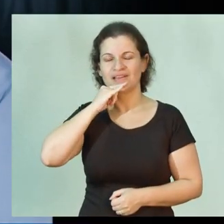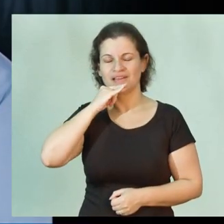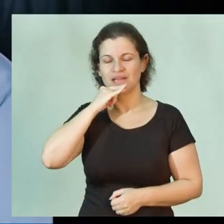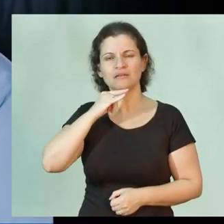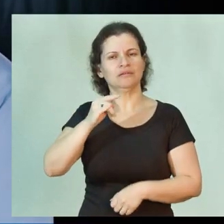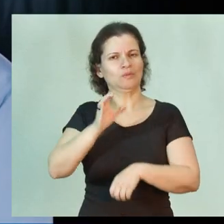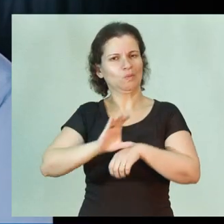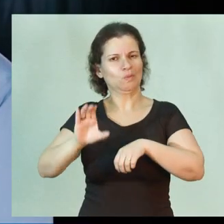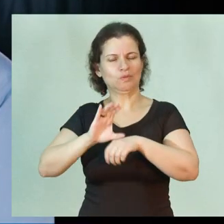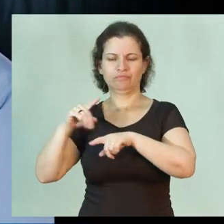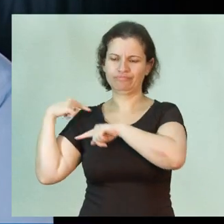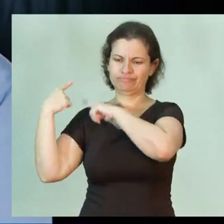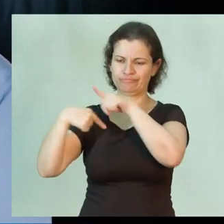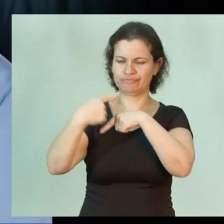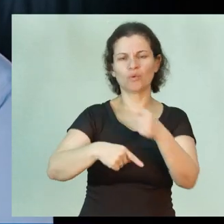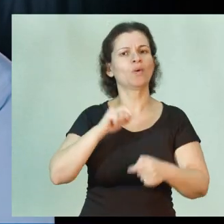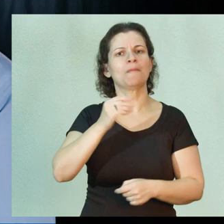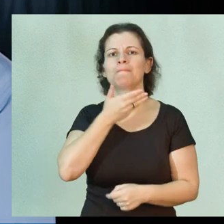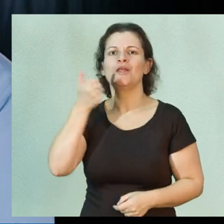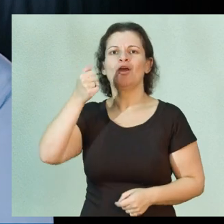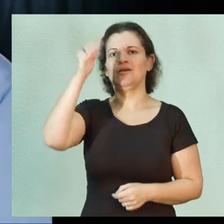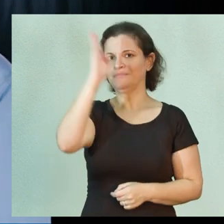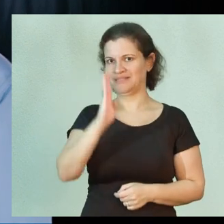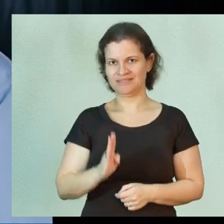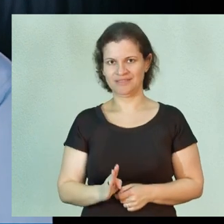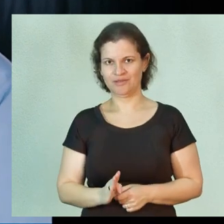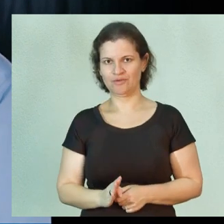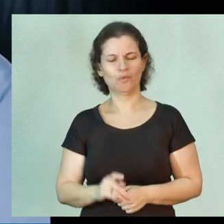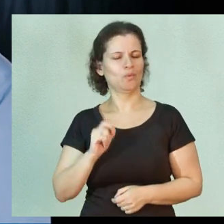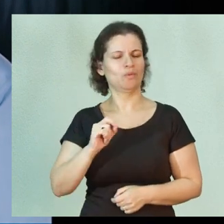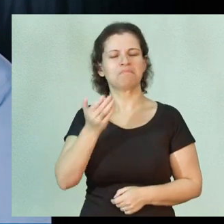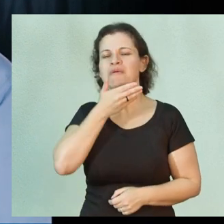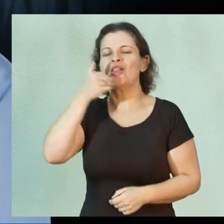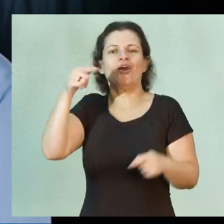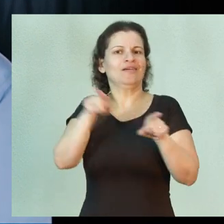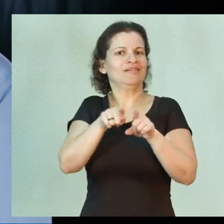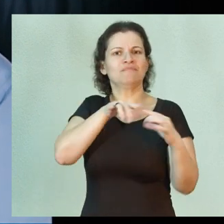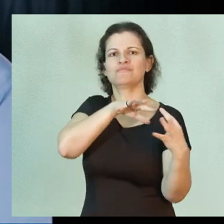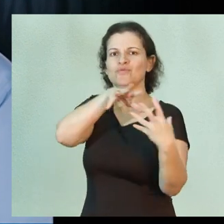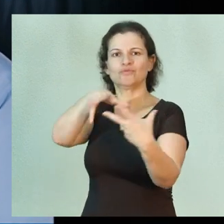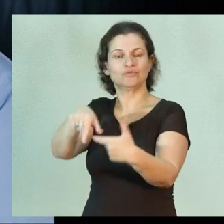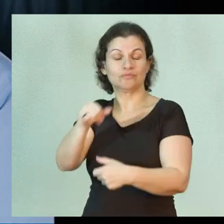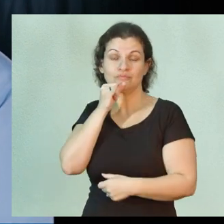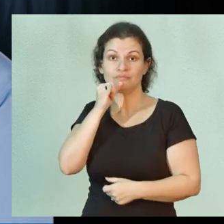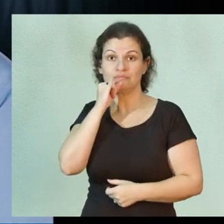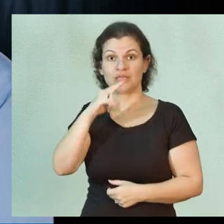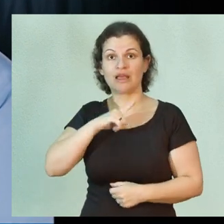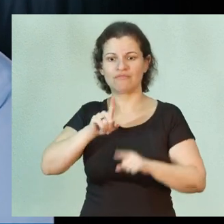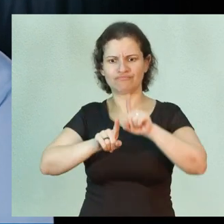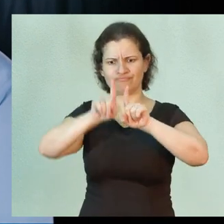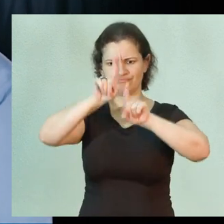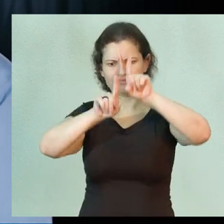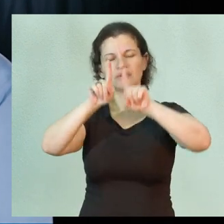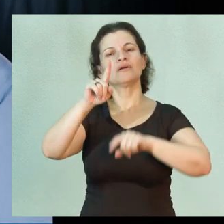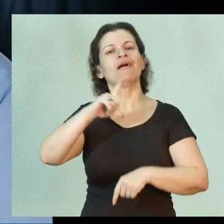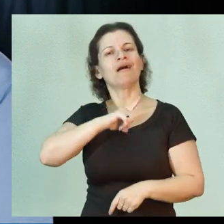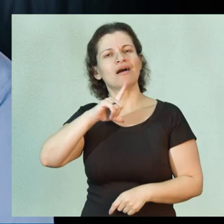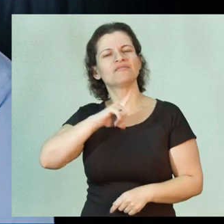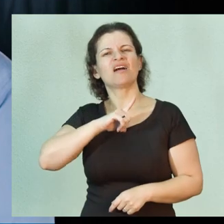curso já tradicional, está entre os melhores do Brasil, entre os melhores do mundo. Por exemplo, nós tivemos um ranking, nós estivemos